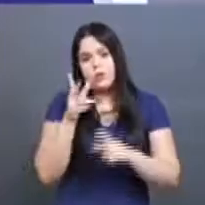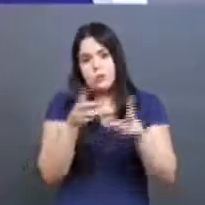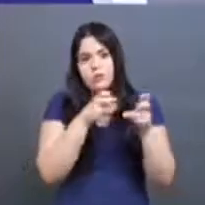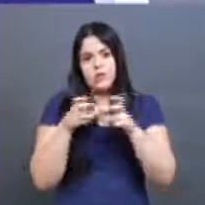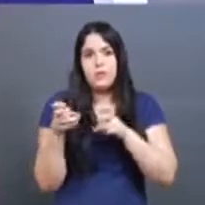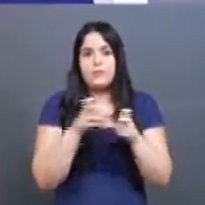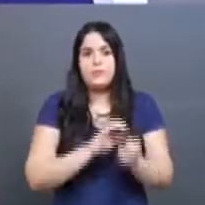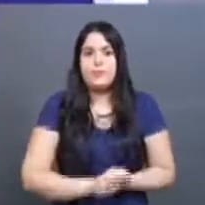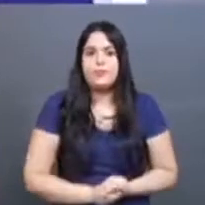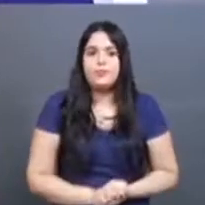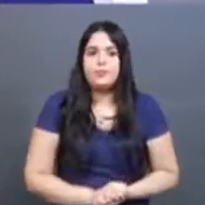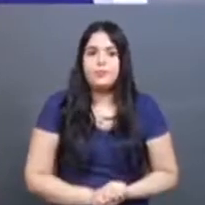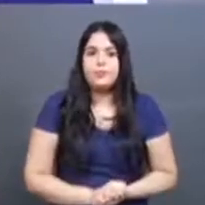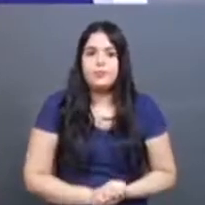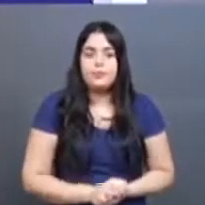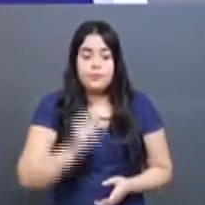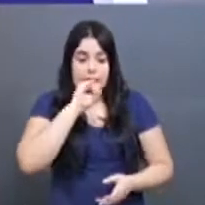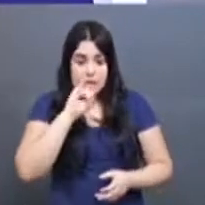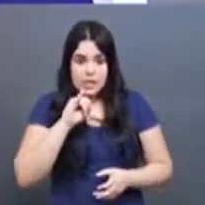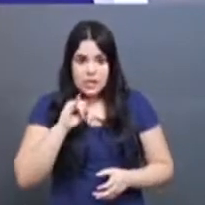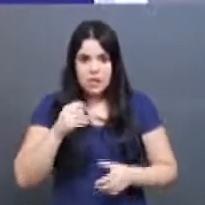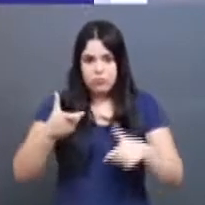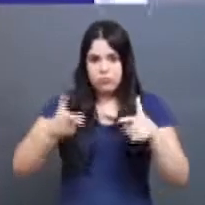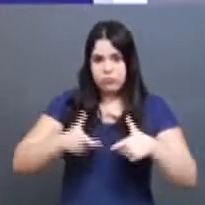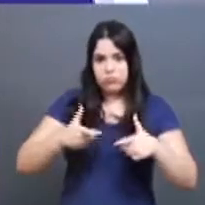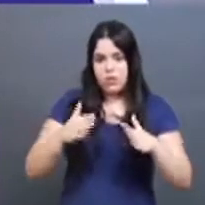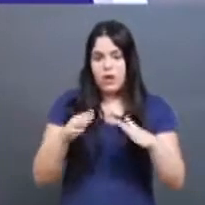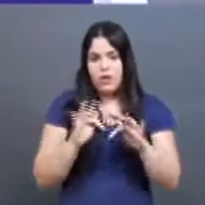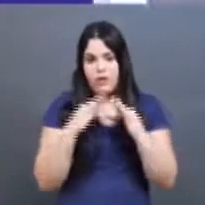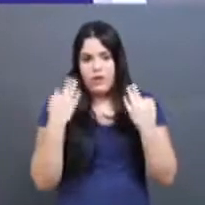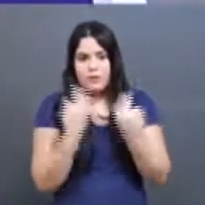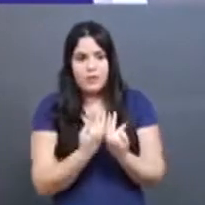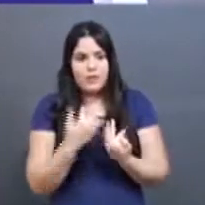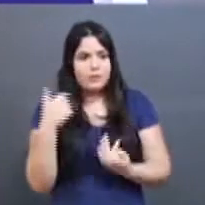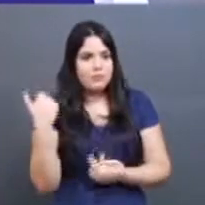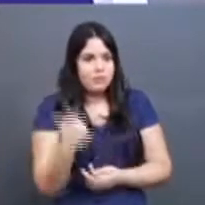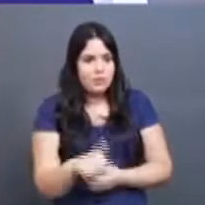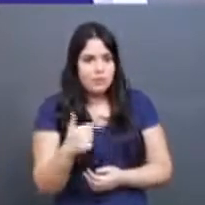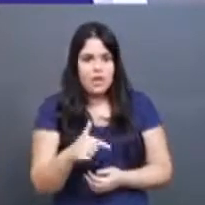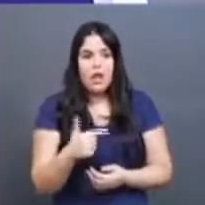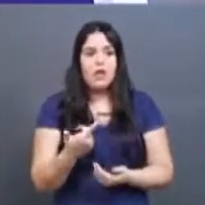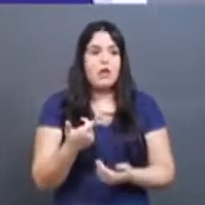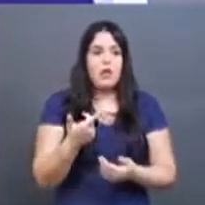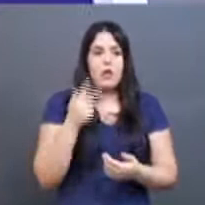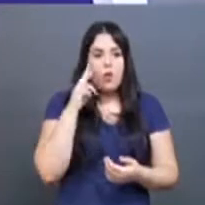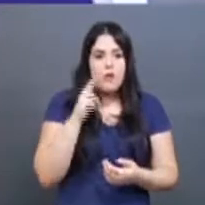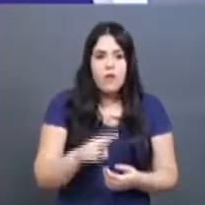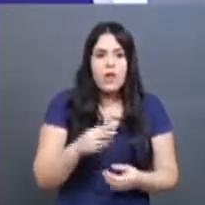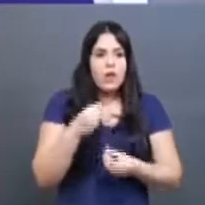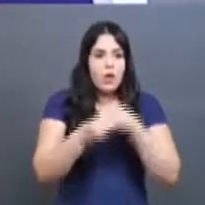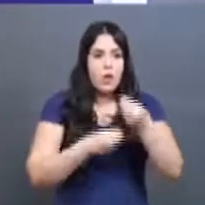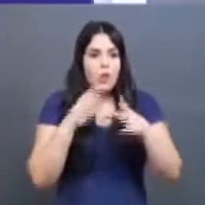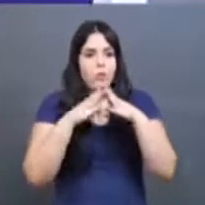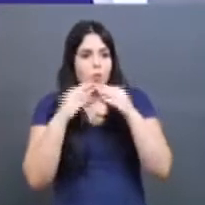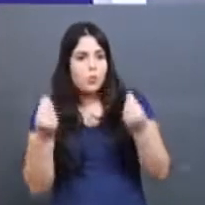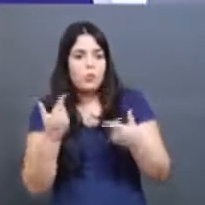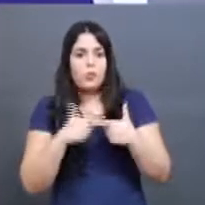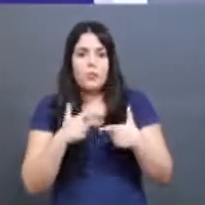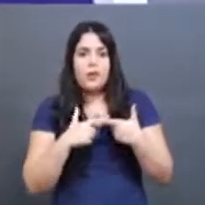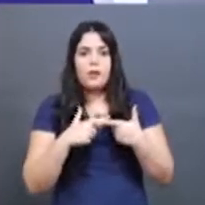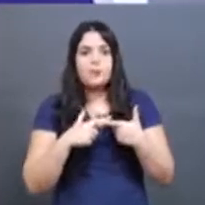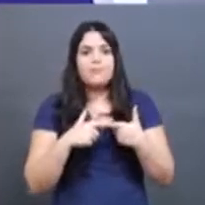Se manifestam muito cedo e que se o ambiente familiar não contém isso, não corrige, vai ficando mais